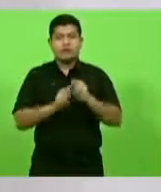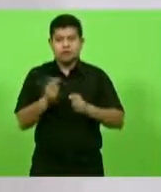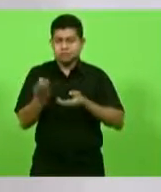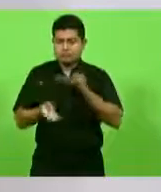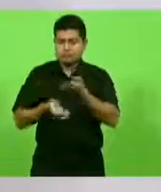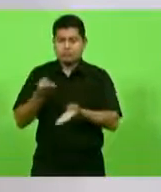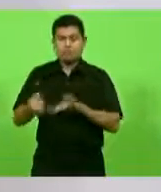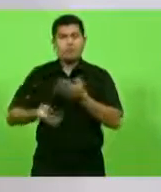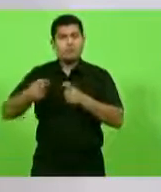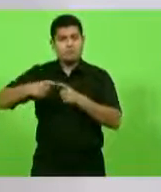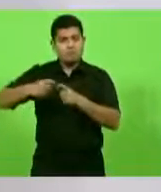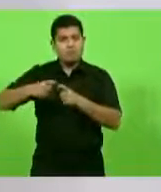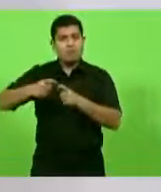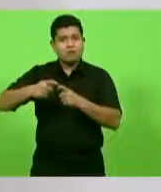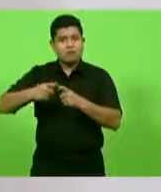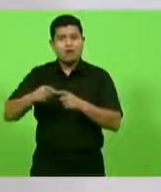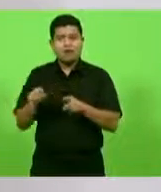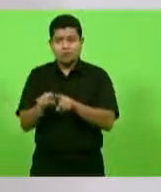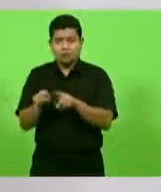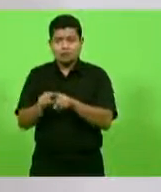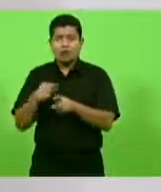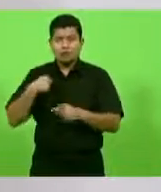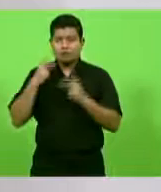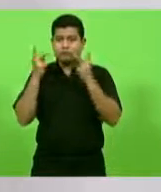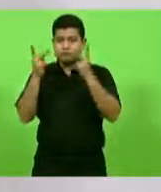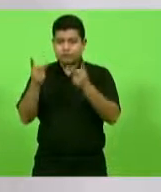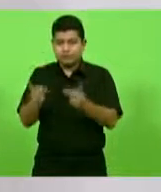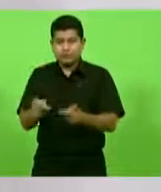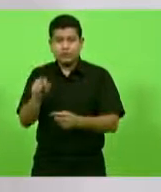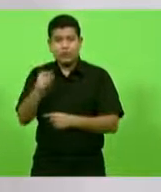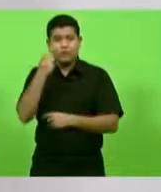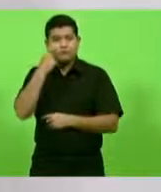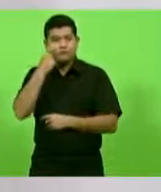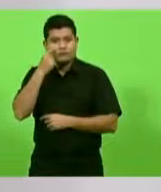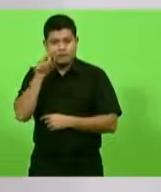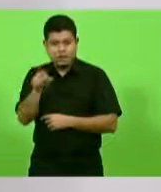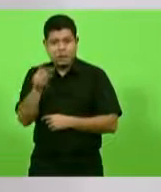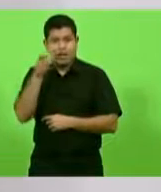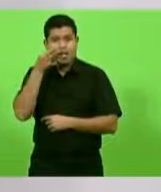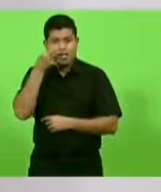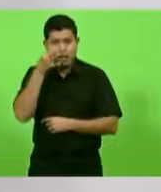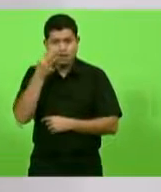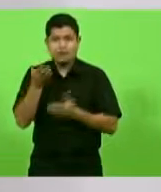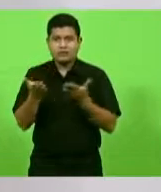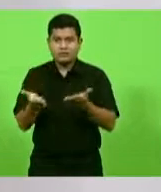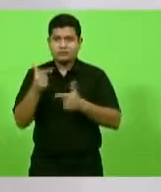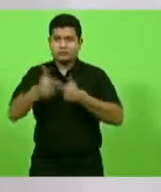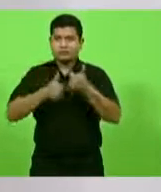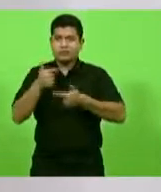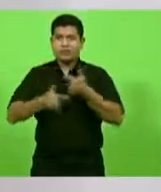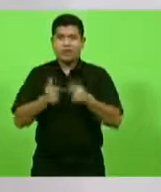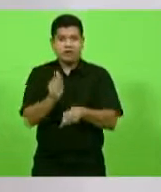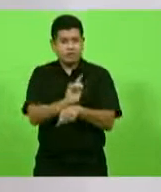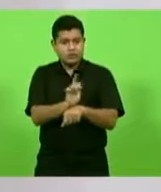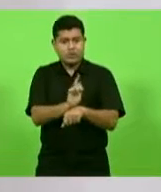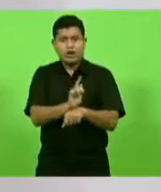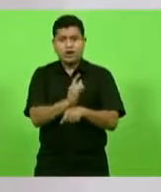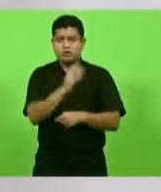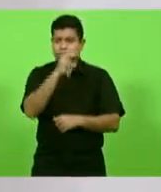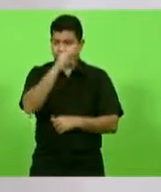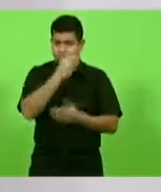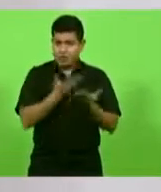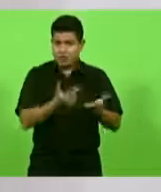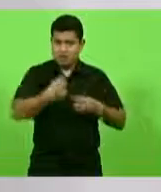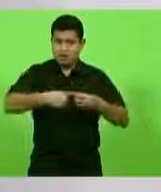plantões, e eu estive lá e verificando o trabalho que ele faz, tanto na gestão municipal, quanto na